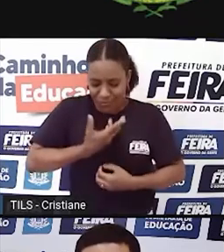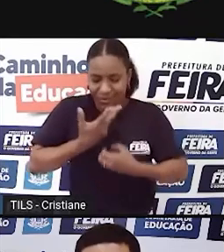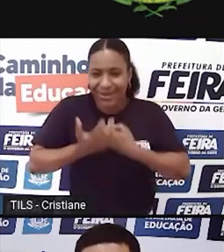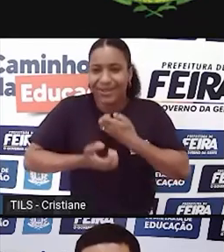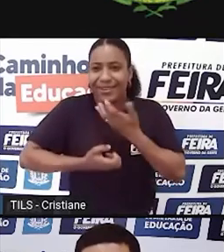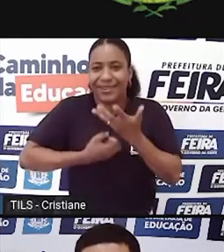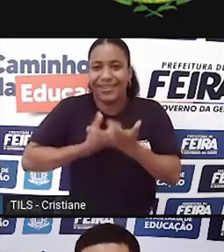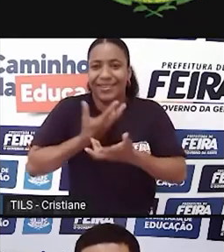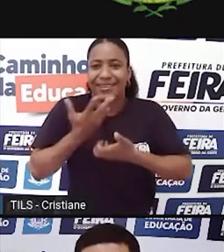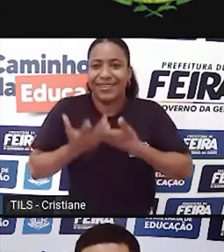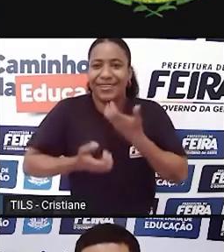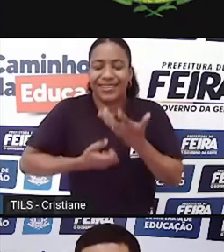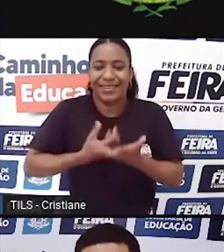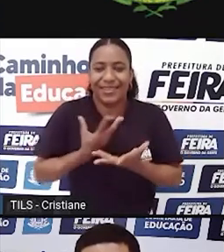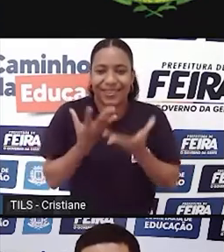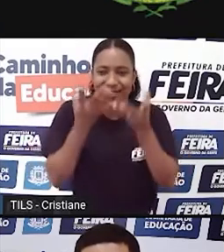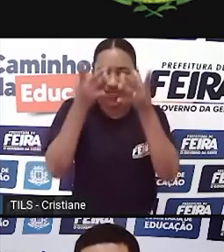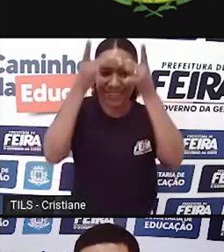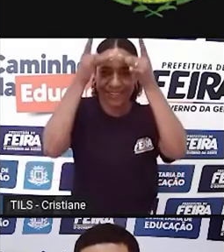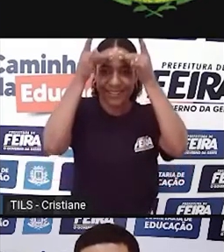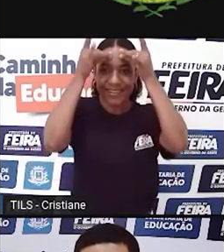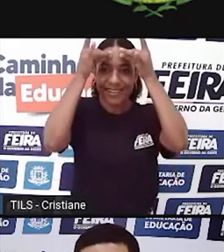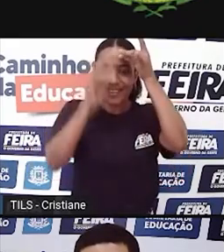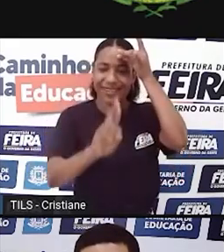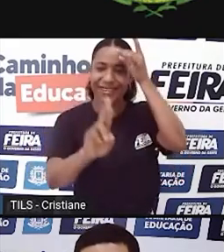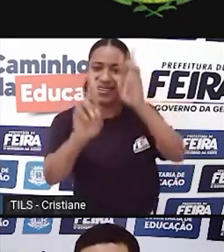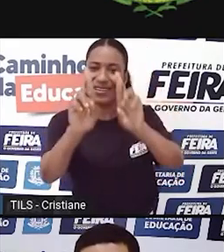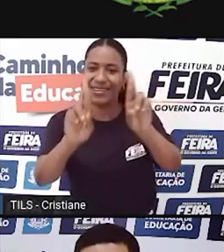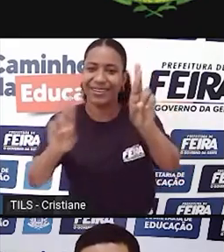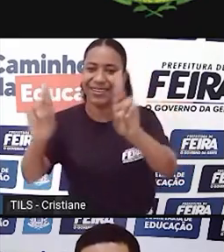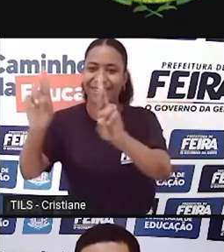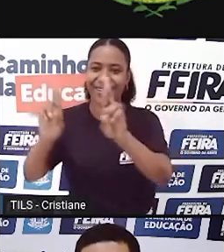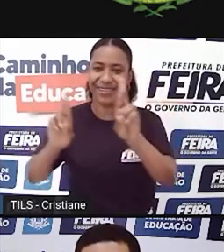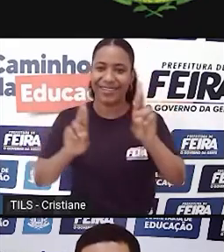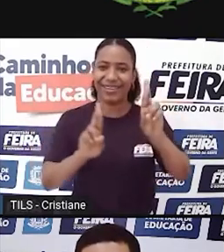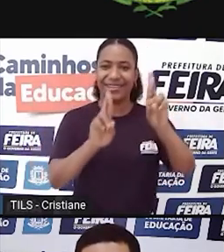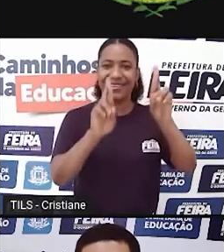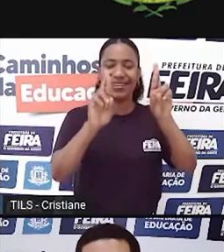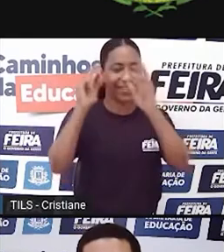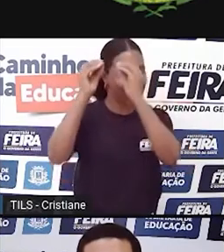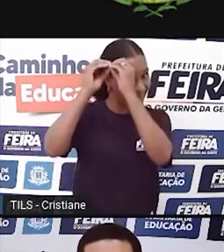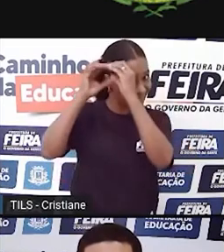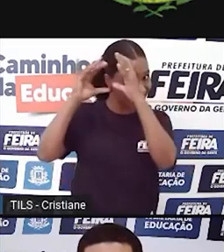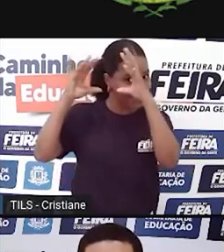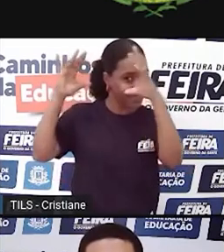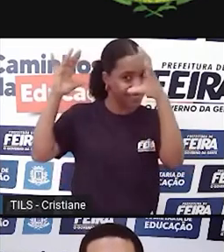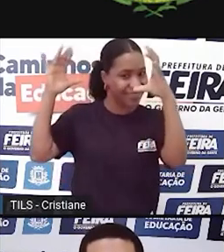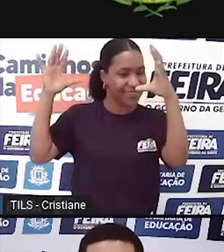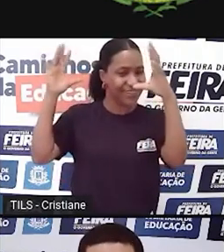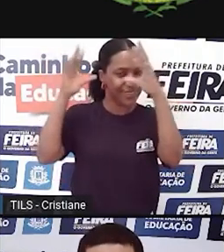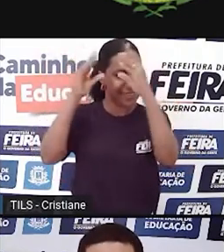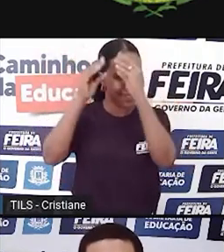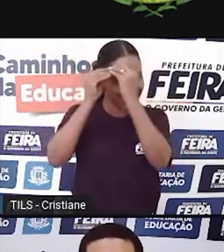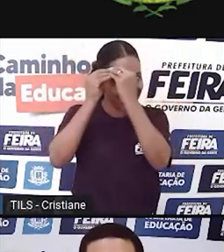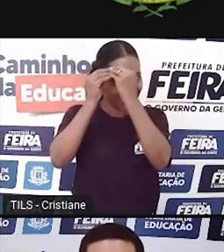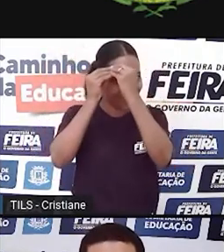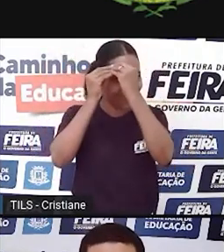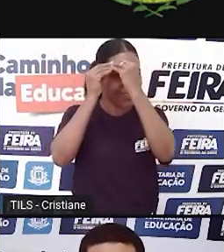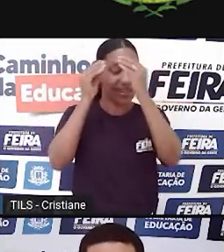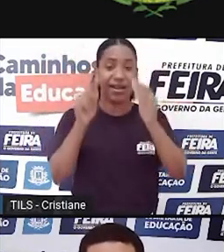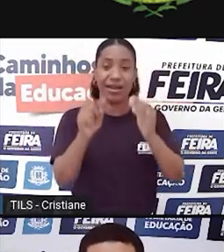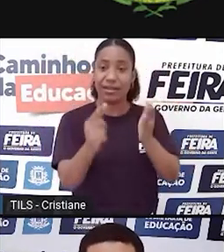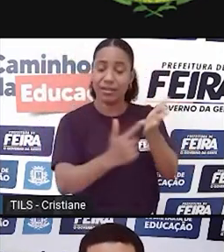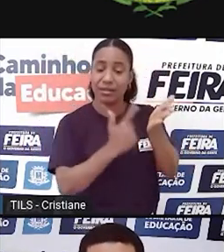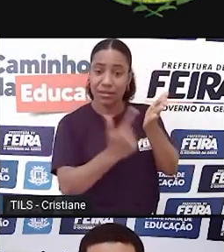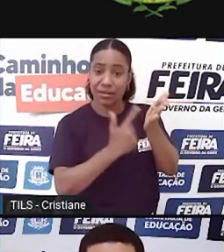poetas que acariciam a razão. Esse poema está neste livro, Catadora de Versos, que foi a minha